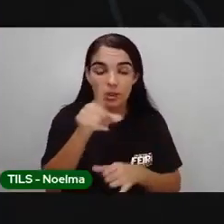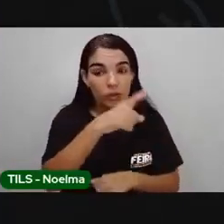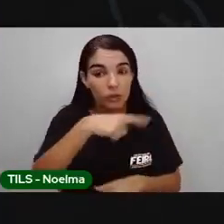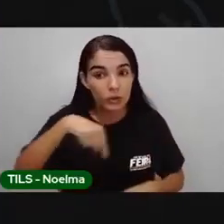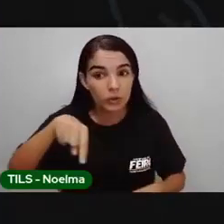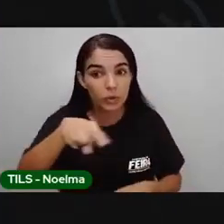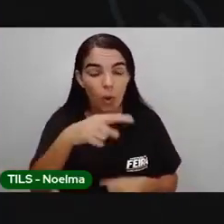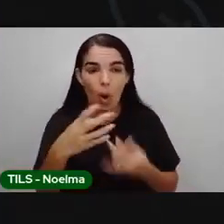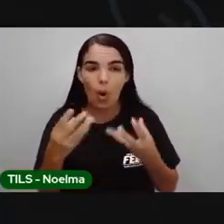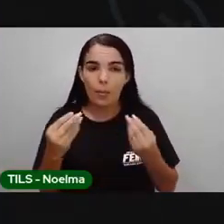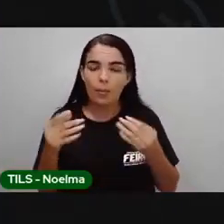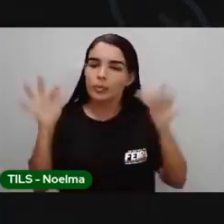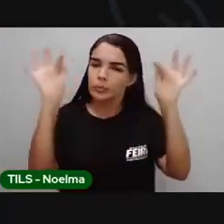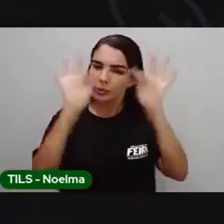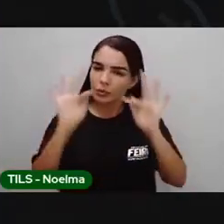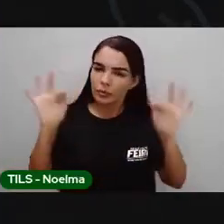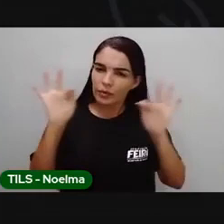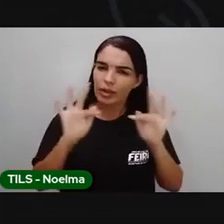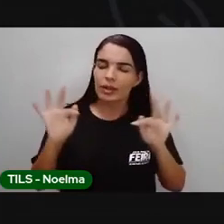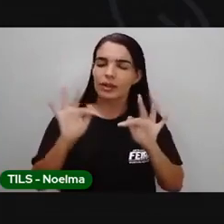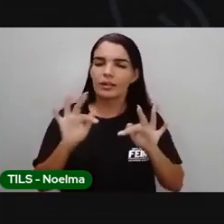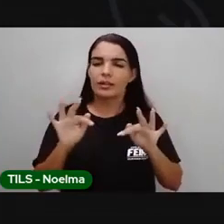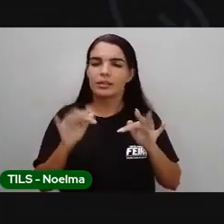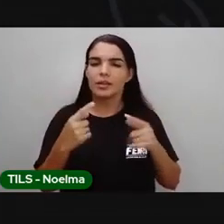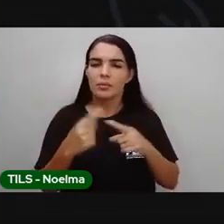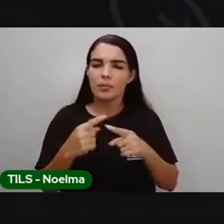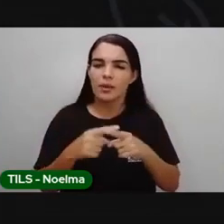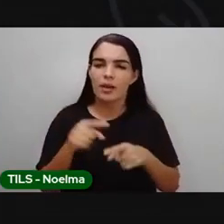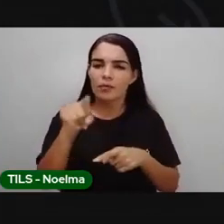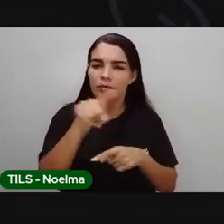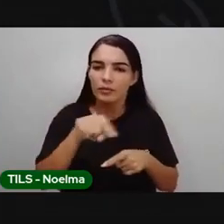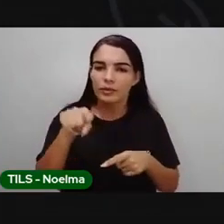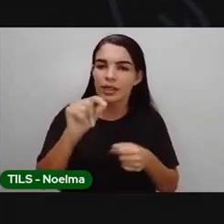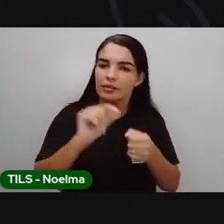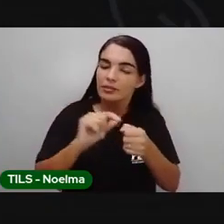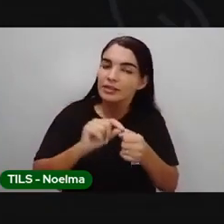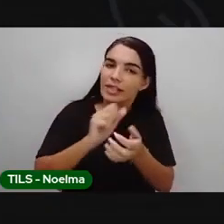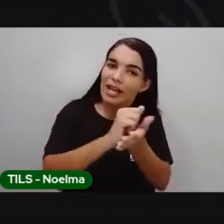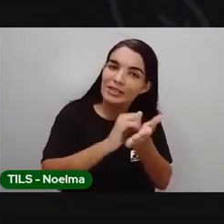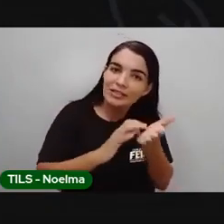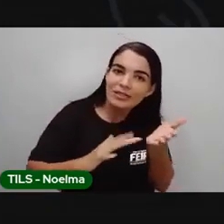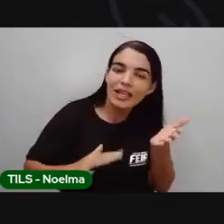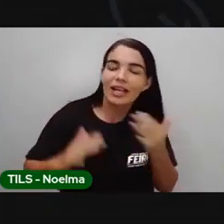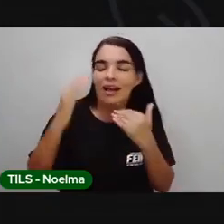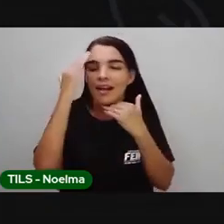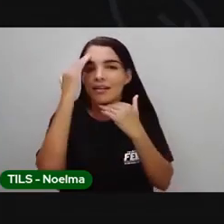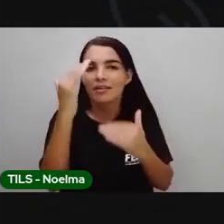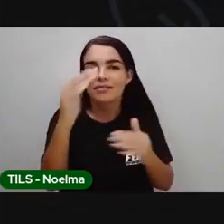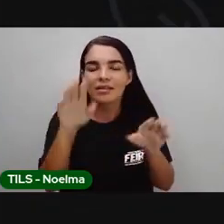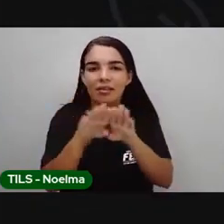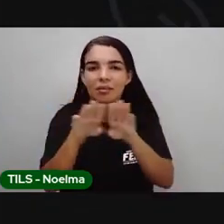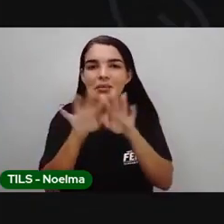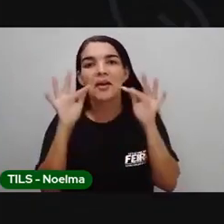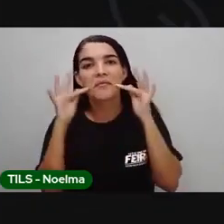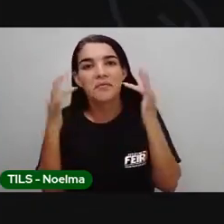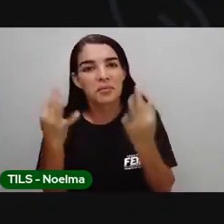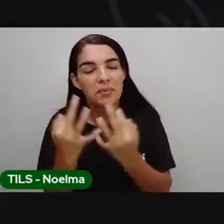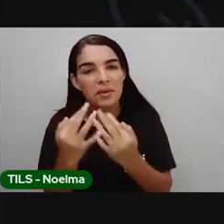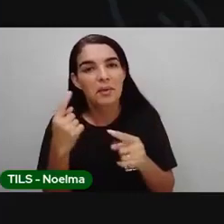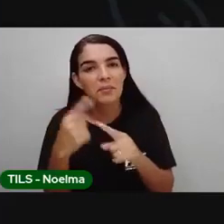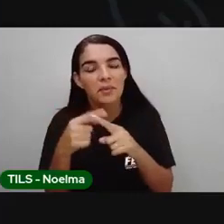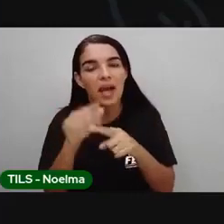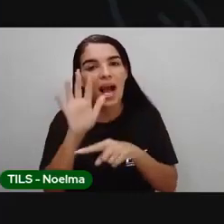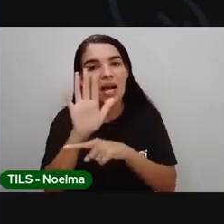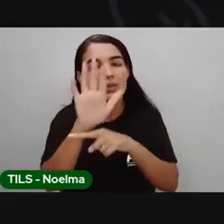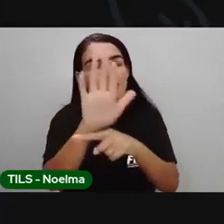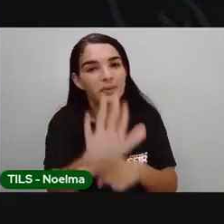muito felizes com a dedicação de todos nas atividades de percurso pedagógico. Nós agradecemos também as famílias por ajudar e participar.